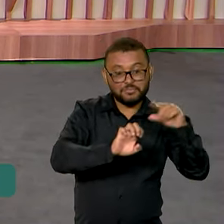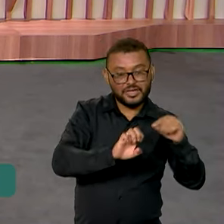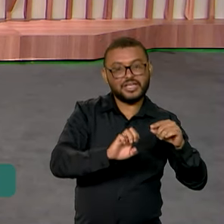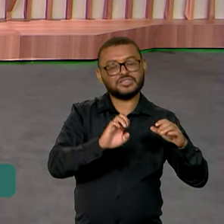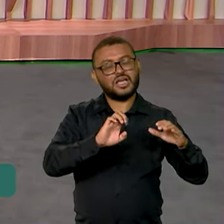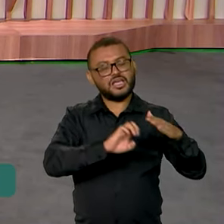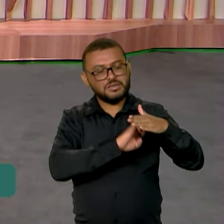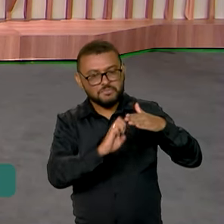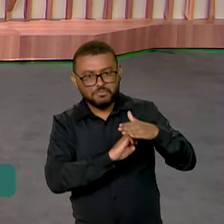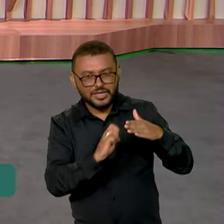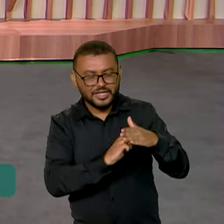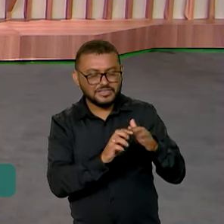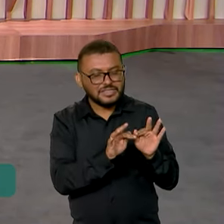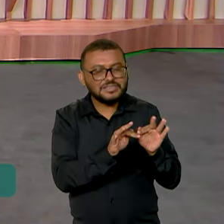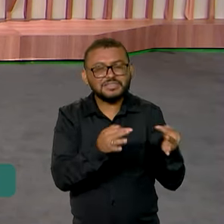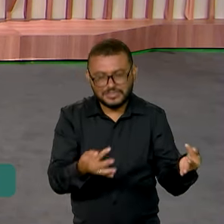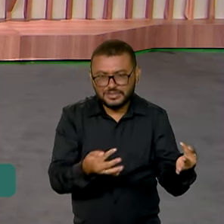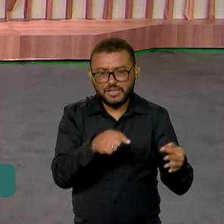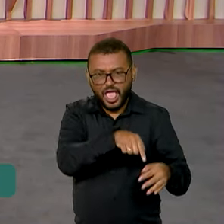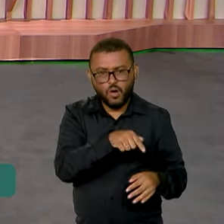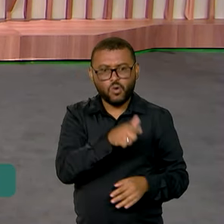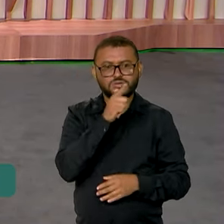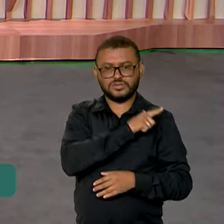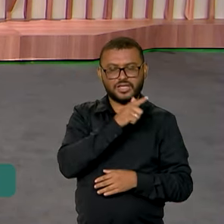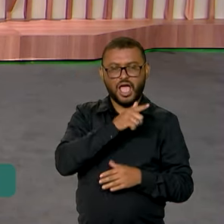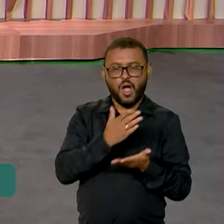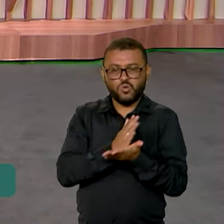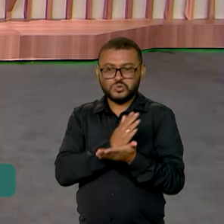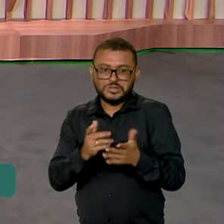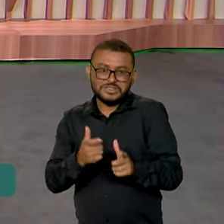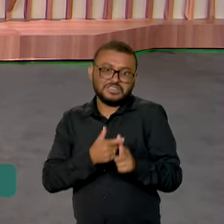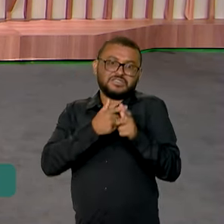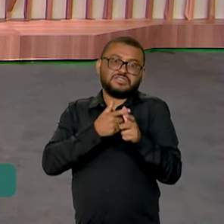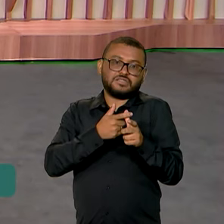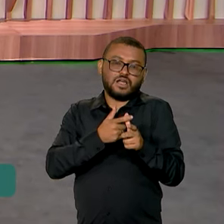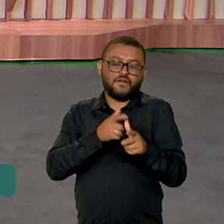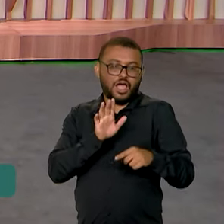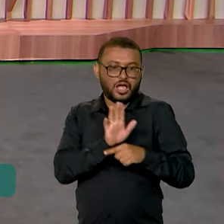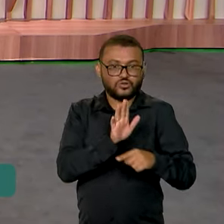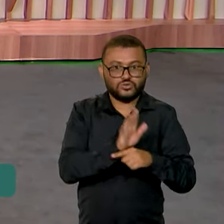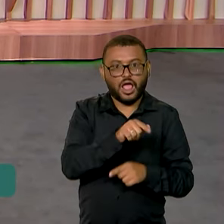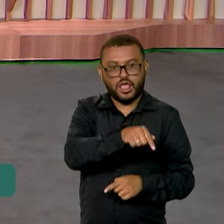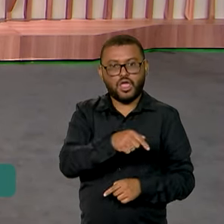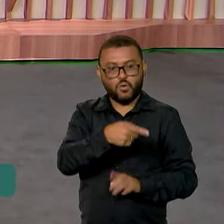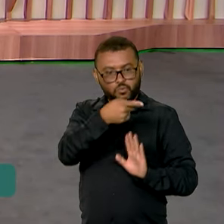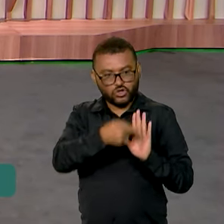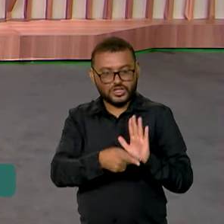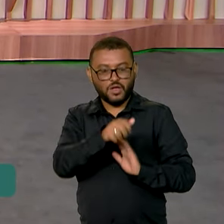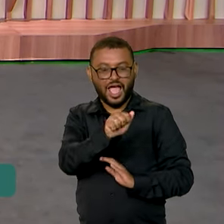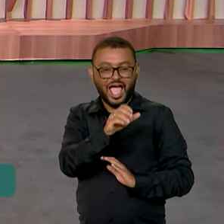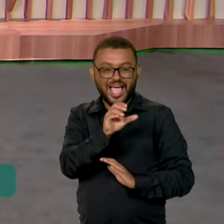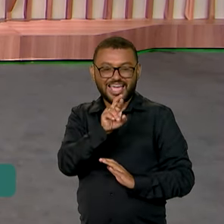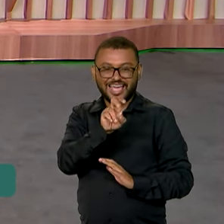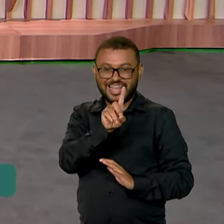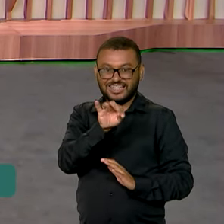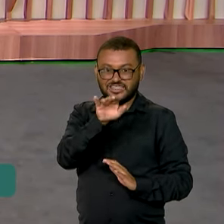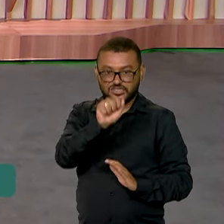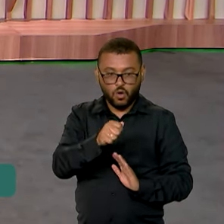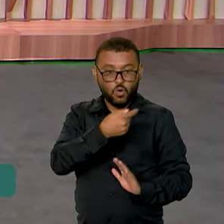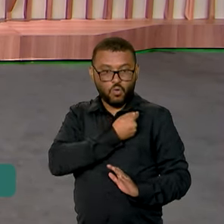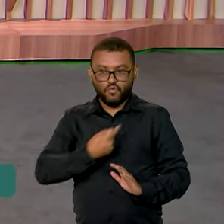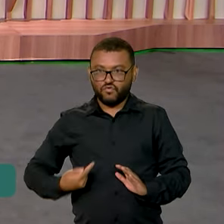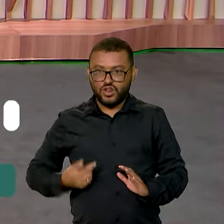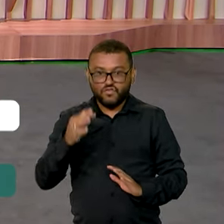pequenos empreendedores, inclusive aqueles que já estavam endividados. O programa Acredita, lançado pelo governo federal,